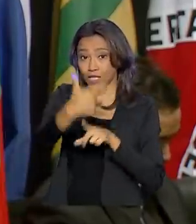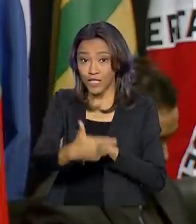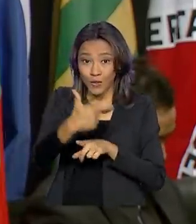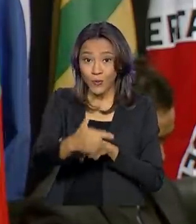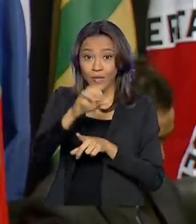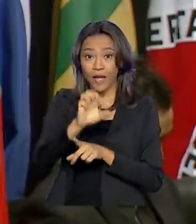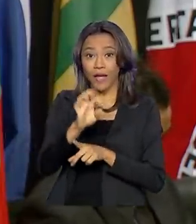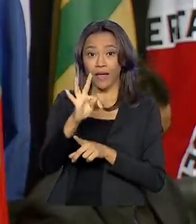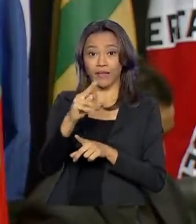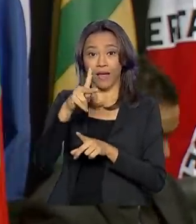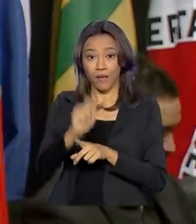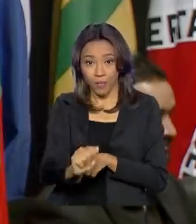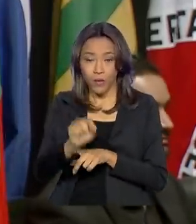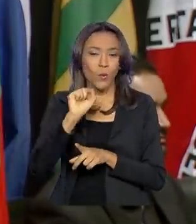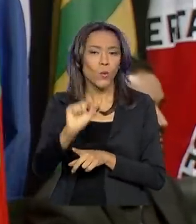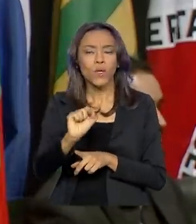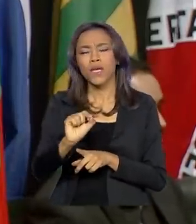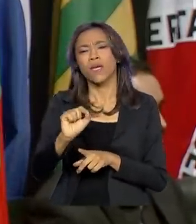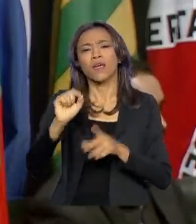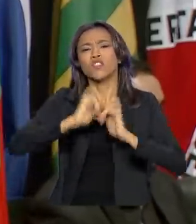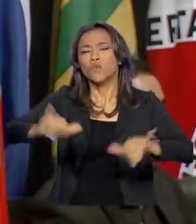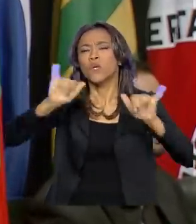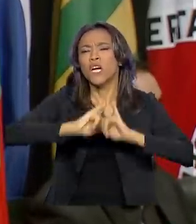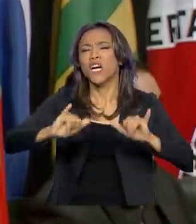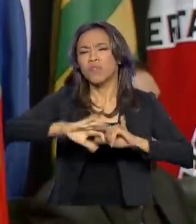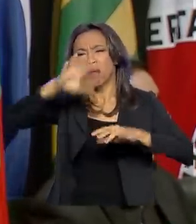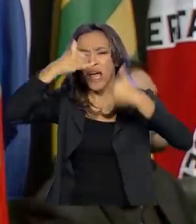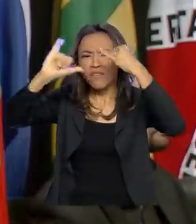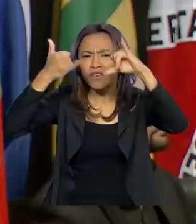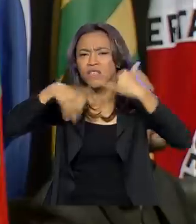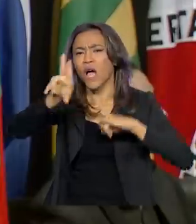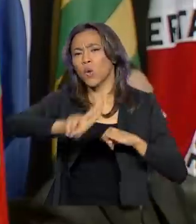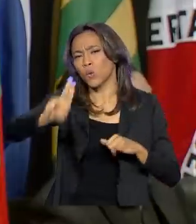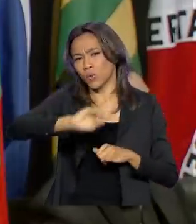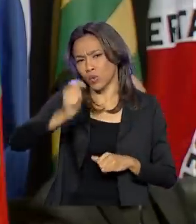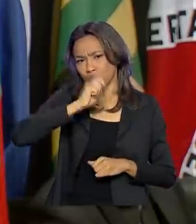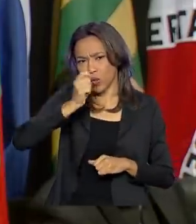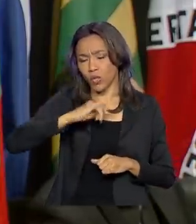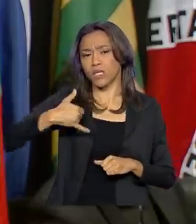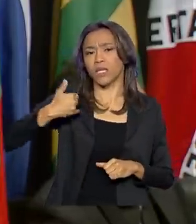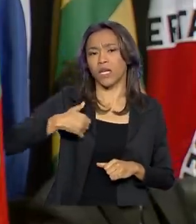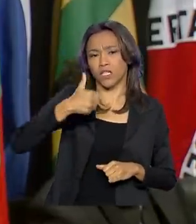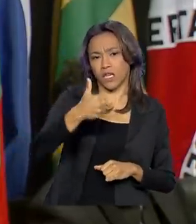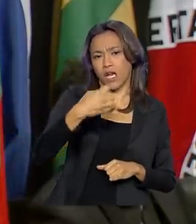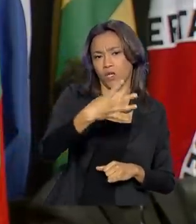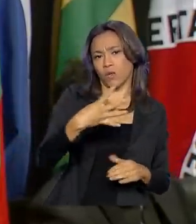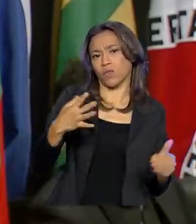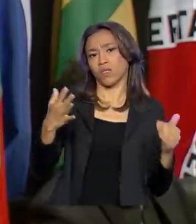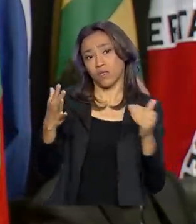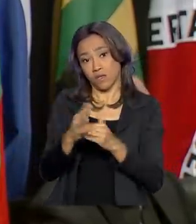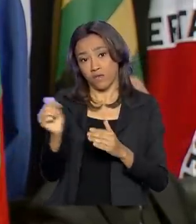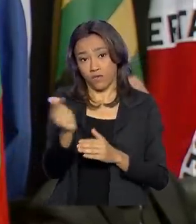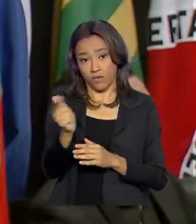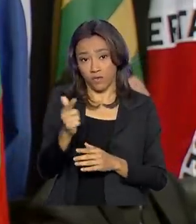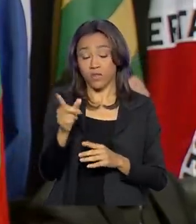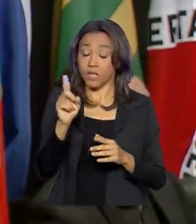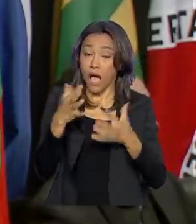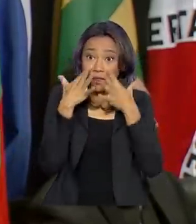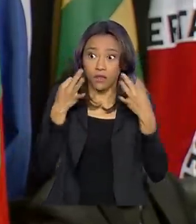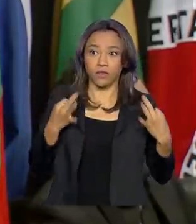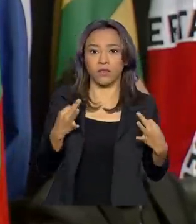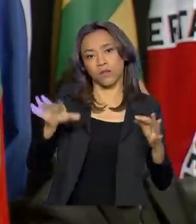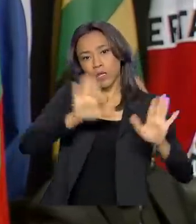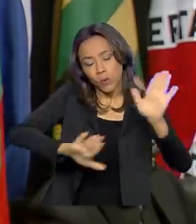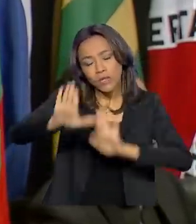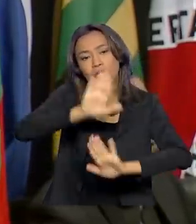prevenção ao uso de drogas do Ministério está no ar, ela é voltada para jovens de 14 a 18 anos, fazendo, portanto, o alerta às consequências